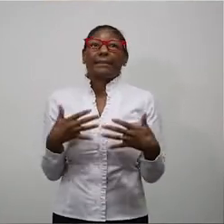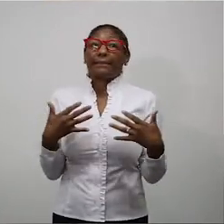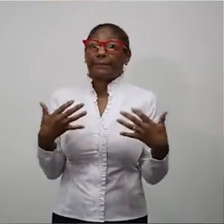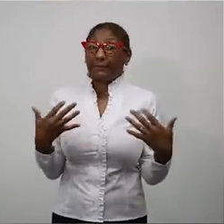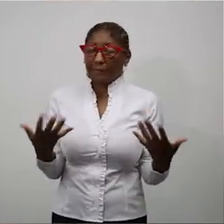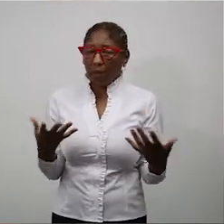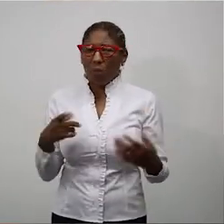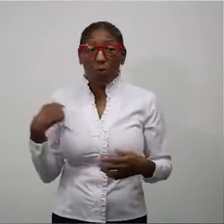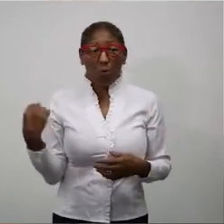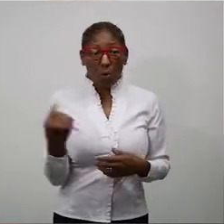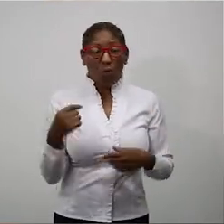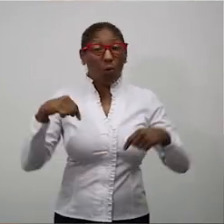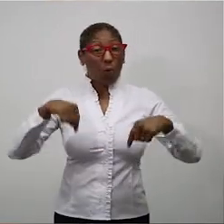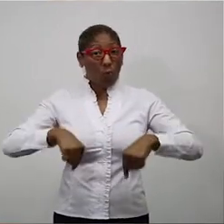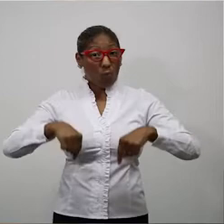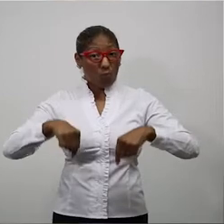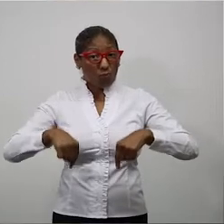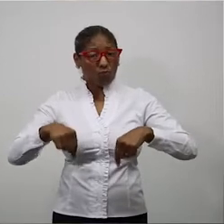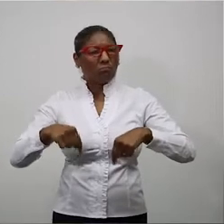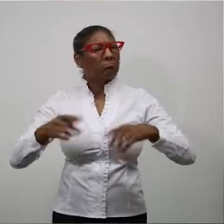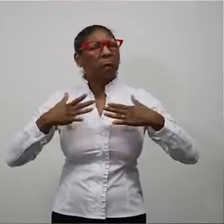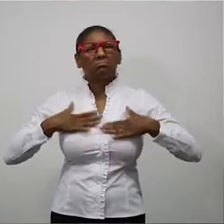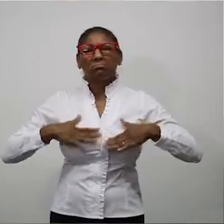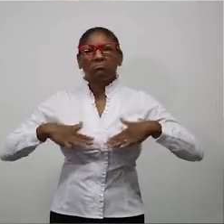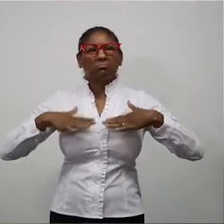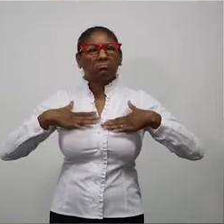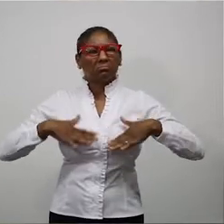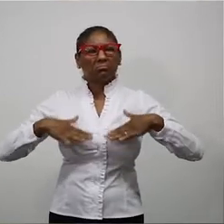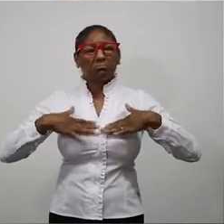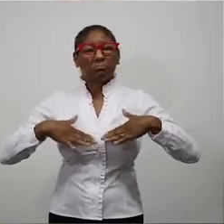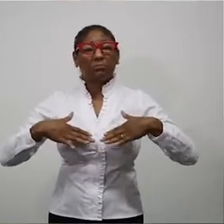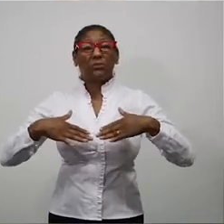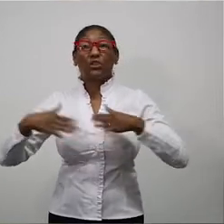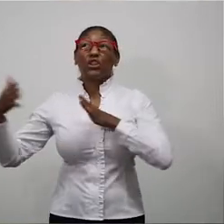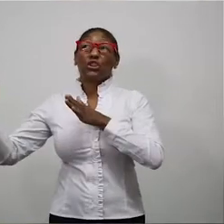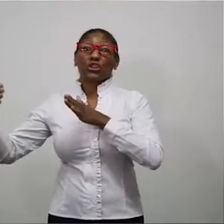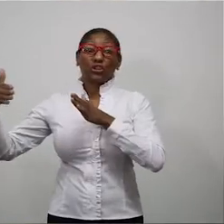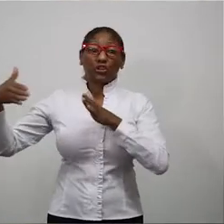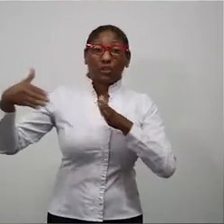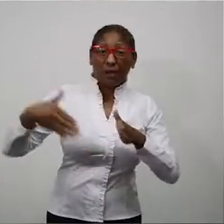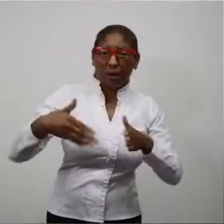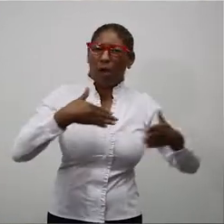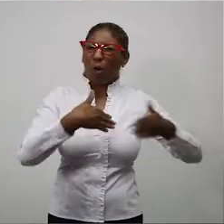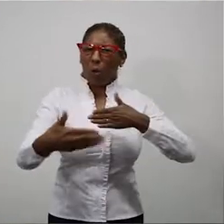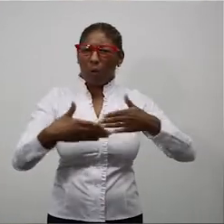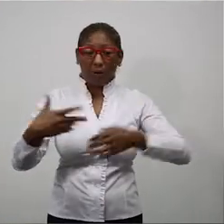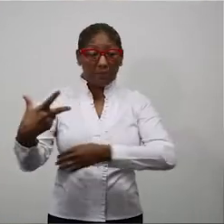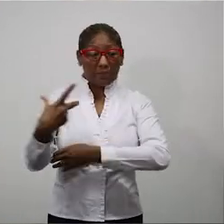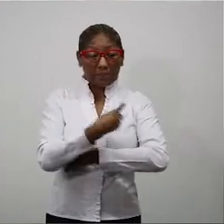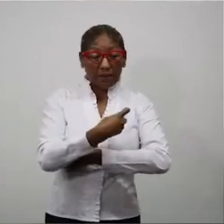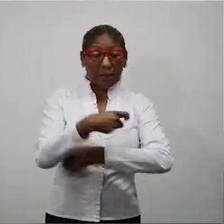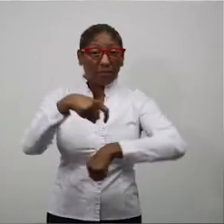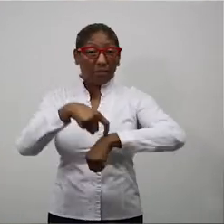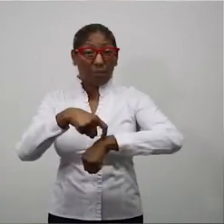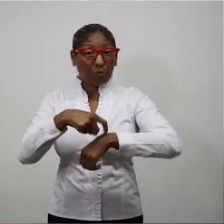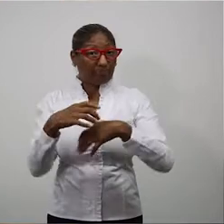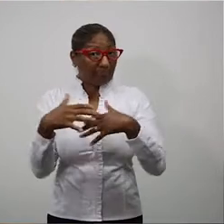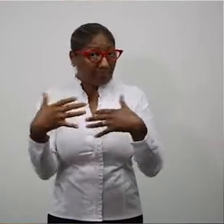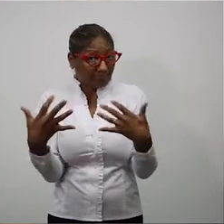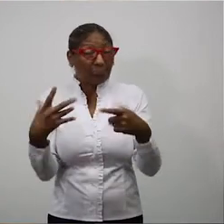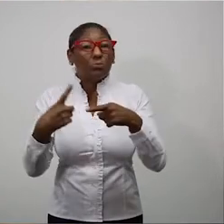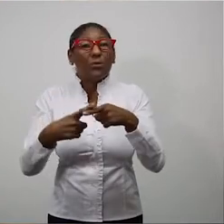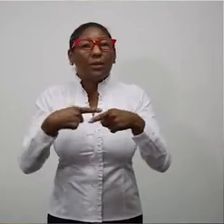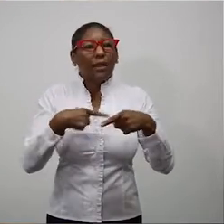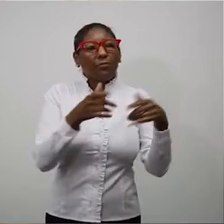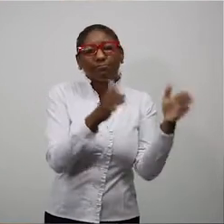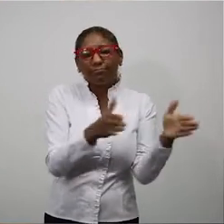Então, a gente está agora num momento muito tranquilo em relação à chegada de qualquer vacina a qualquer momento, porque